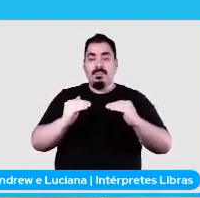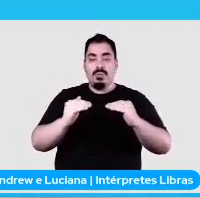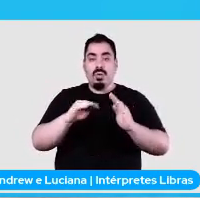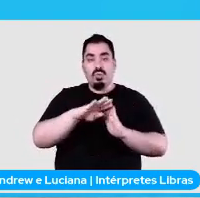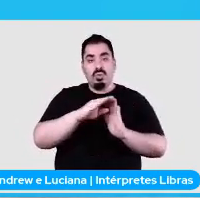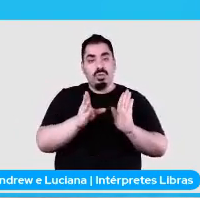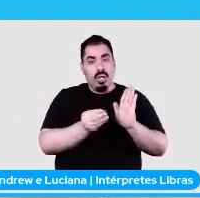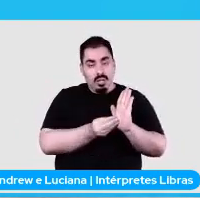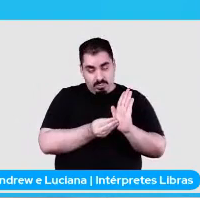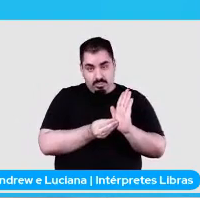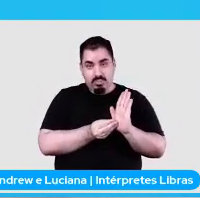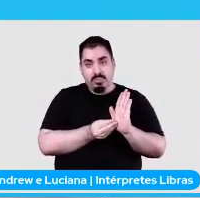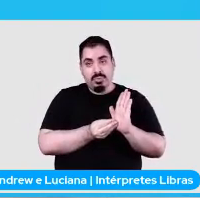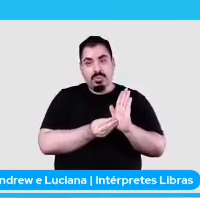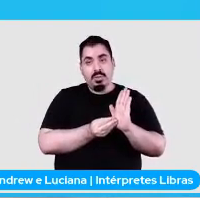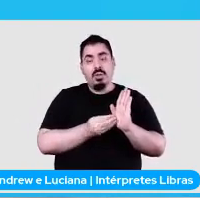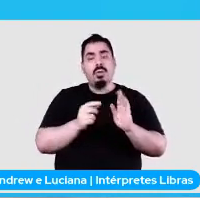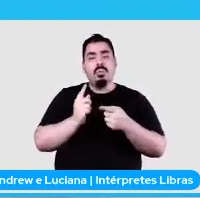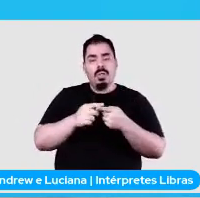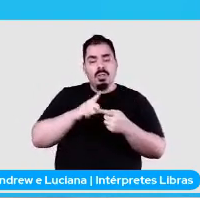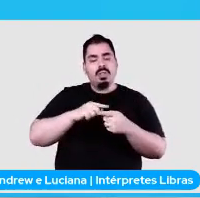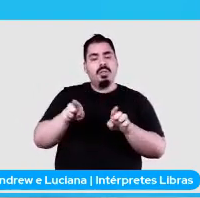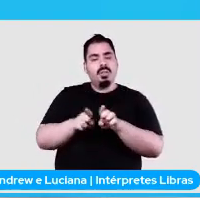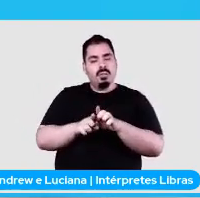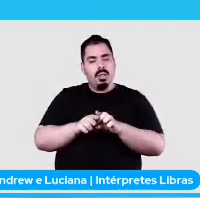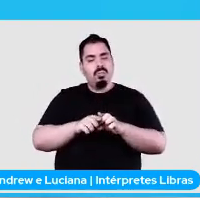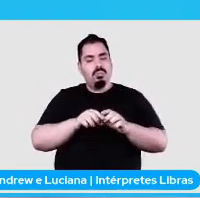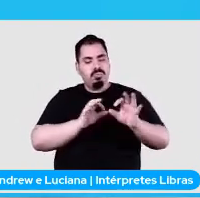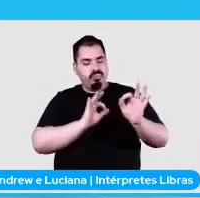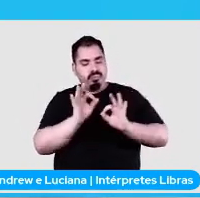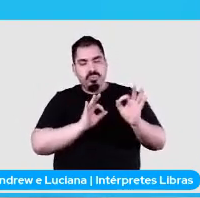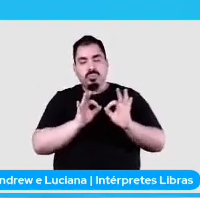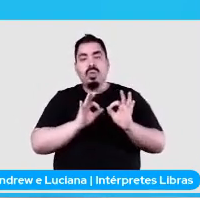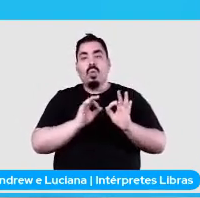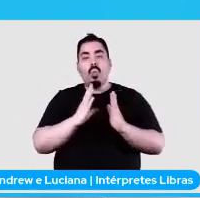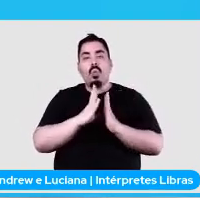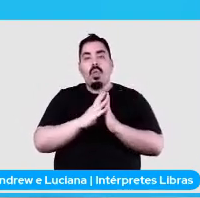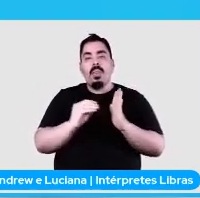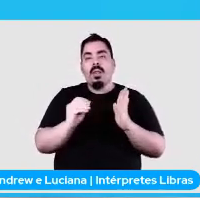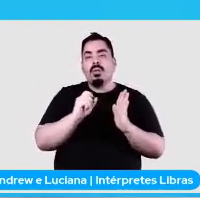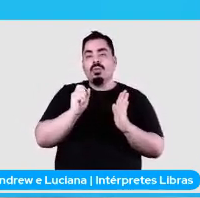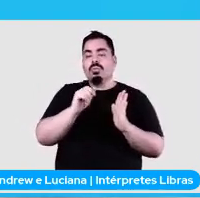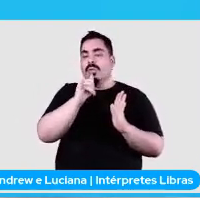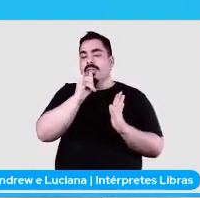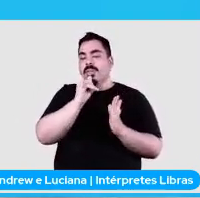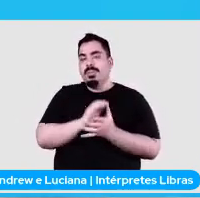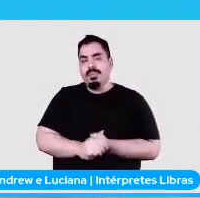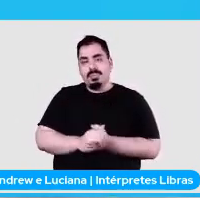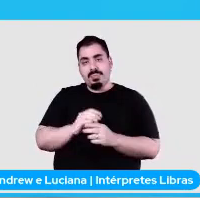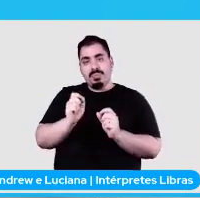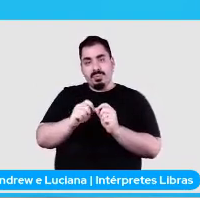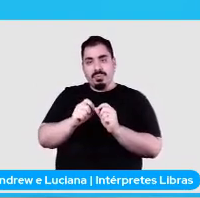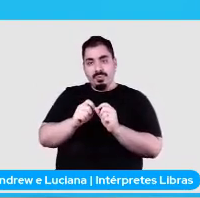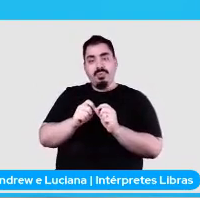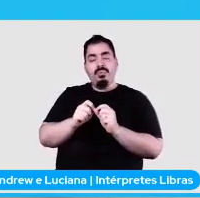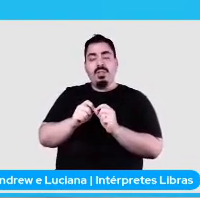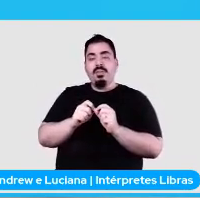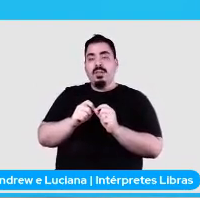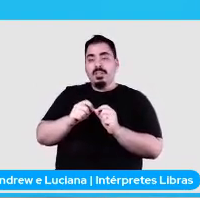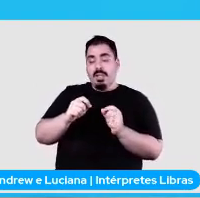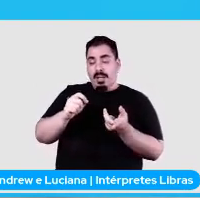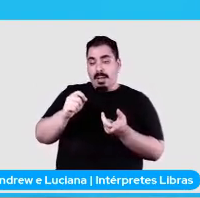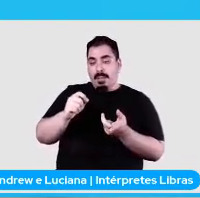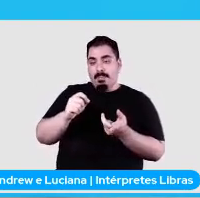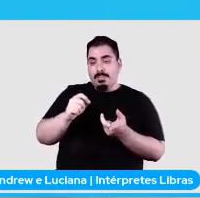a nível de modelos, né? Tipo, a gente fazer lá a função de aprendizado, ela meio que dá um